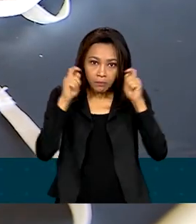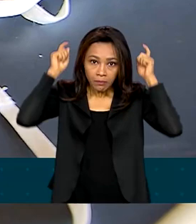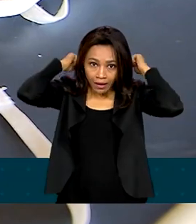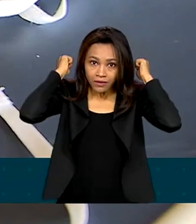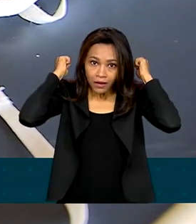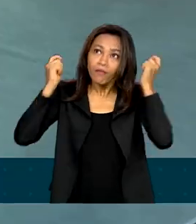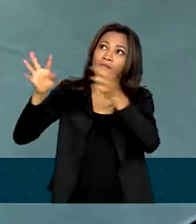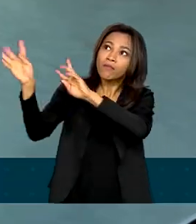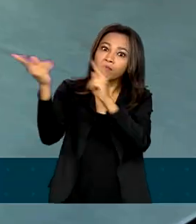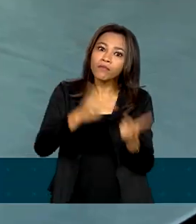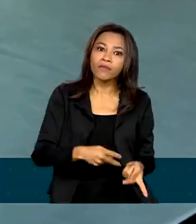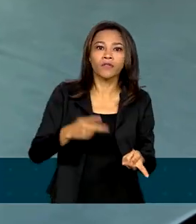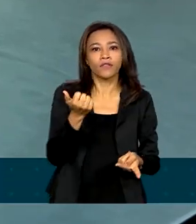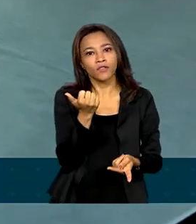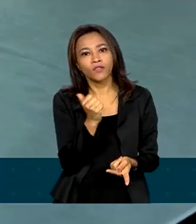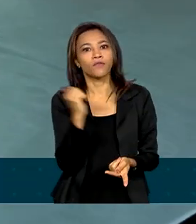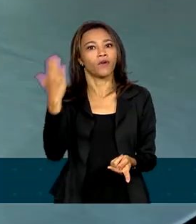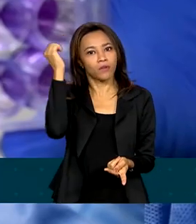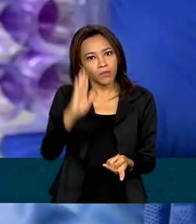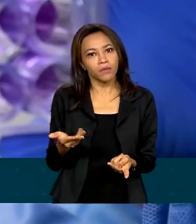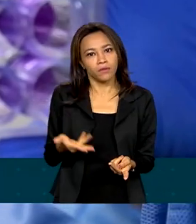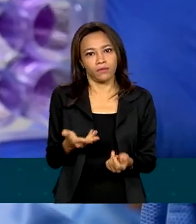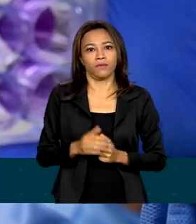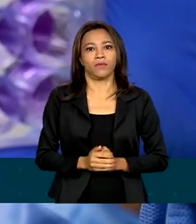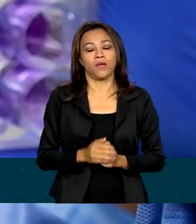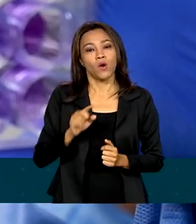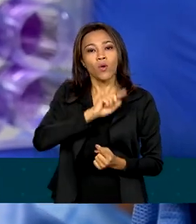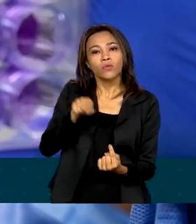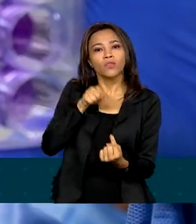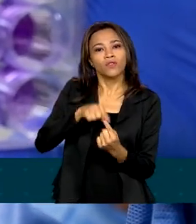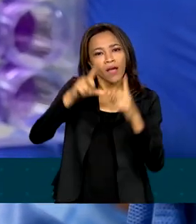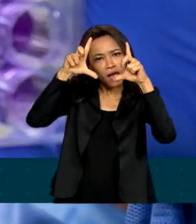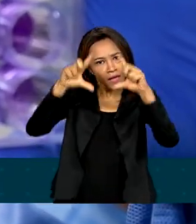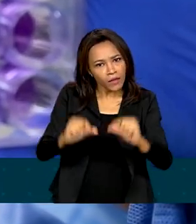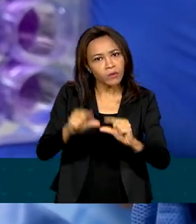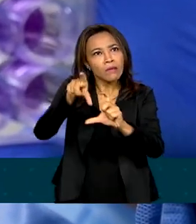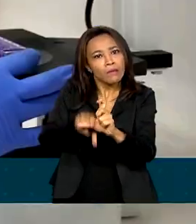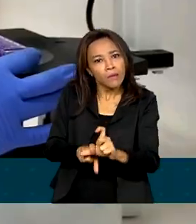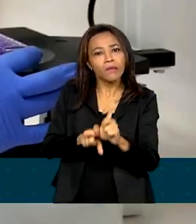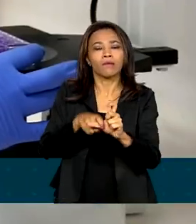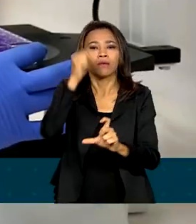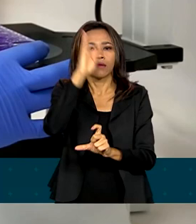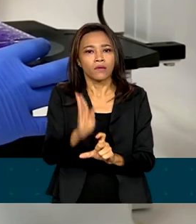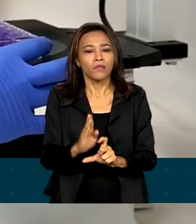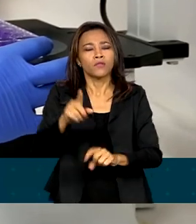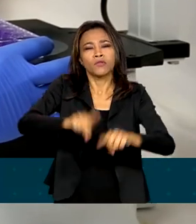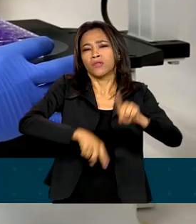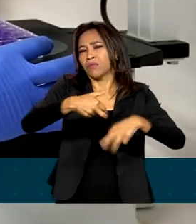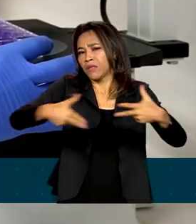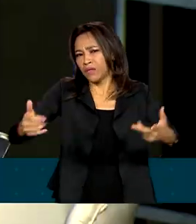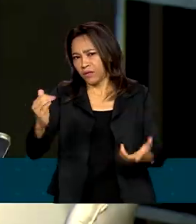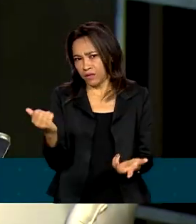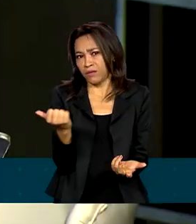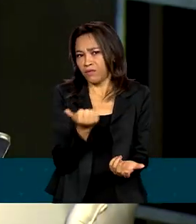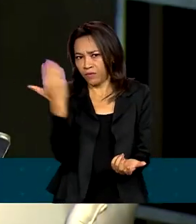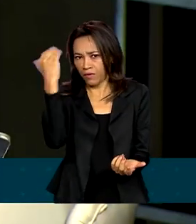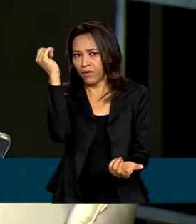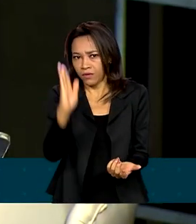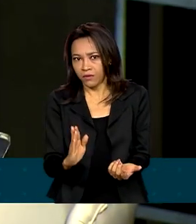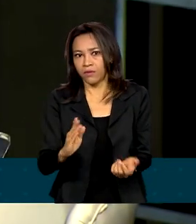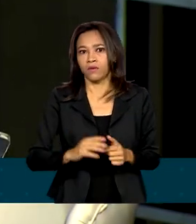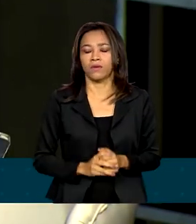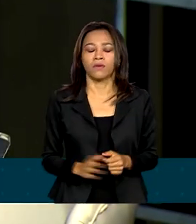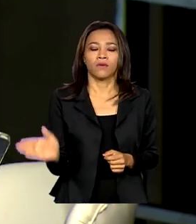importado. O projeto deste grupo é diminuir a dependência brasileira dos produtos estrangeiros. A nossa